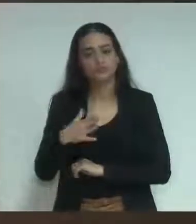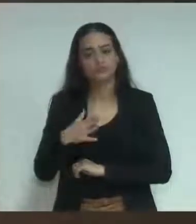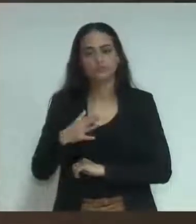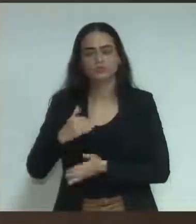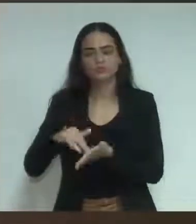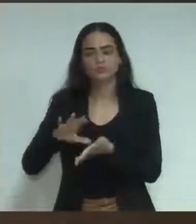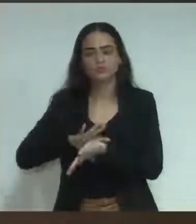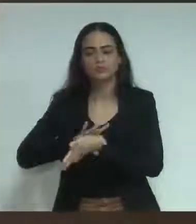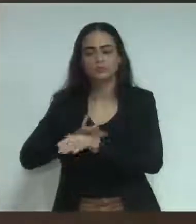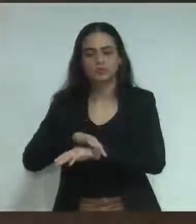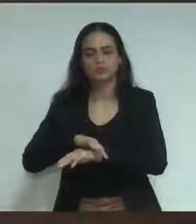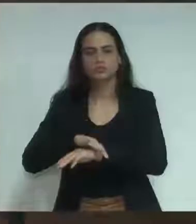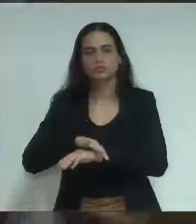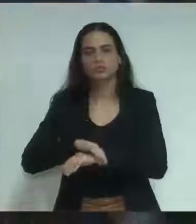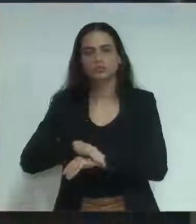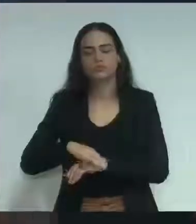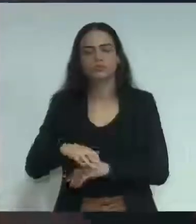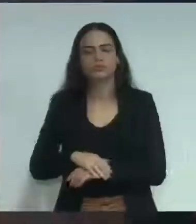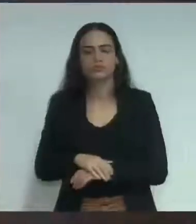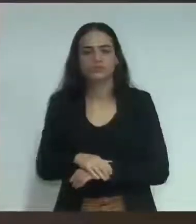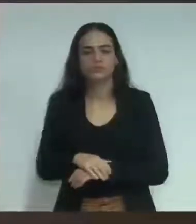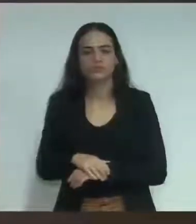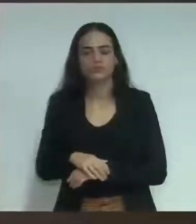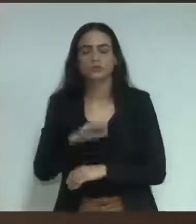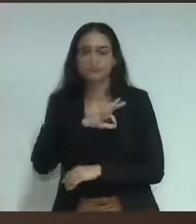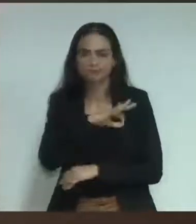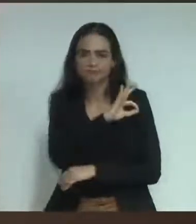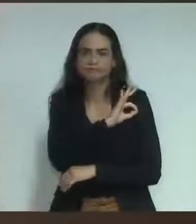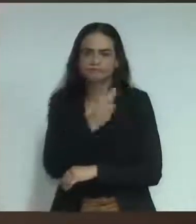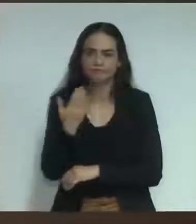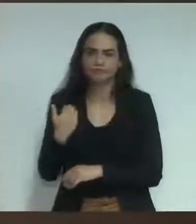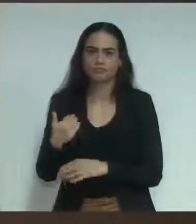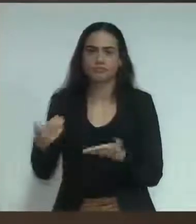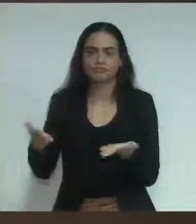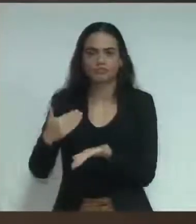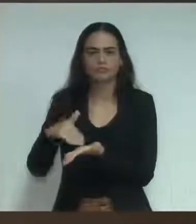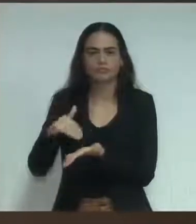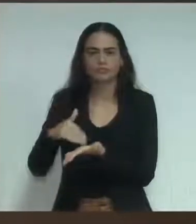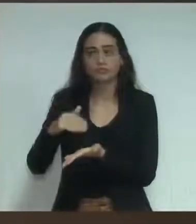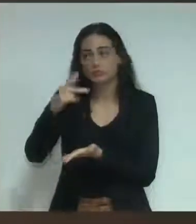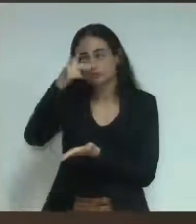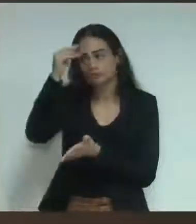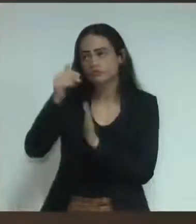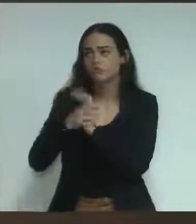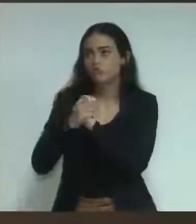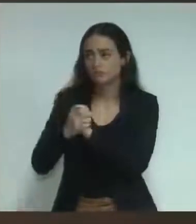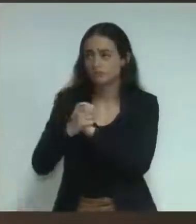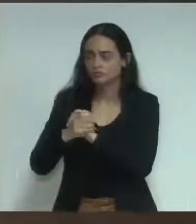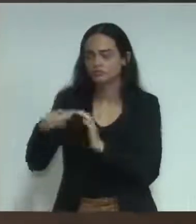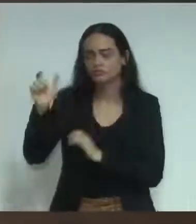o guarda municipal Osmir Cruz, cumprimentar o executivo pela decisão, acho que é uma pessoa